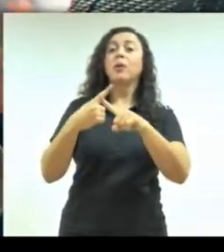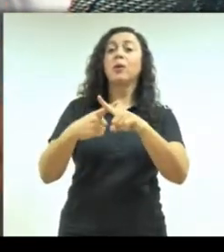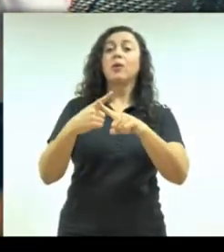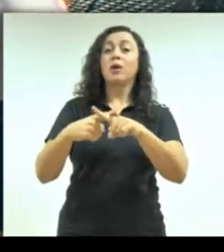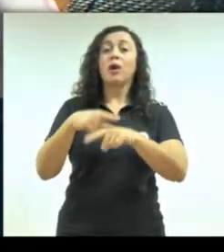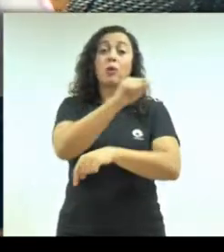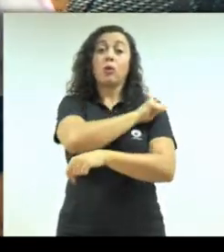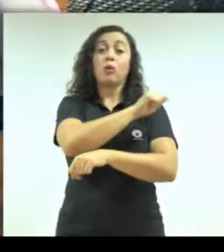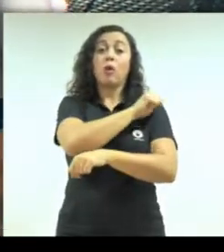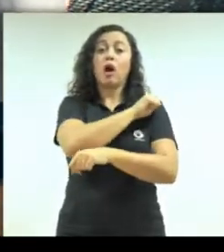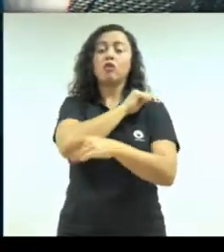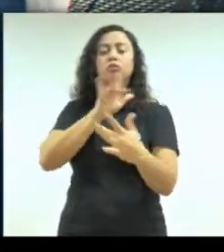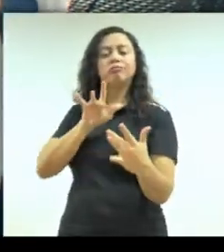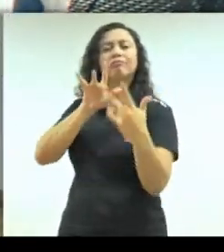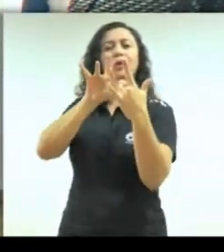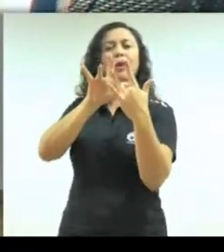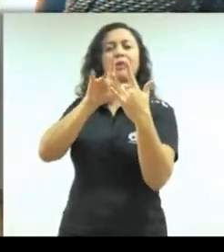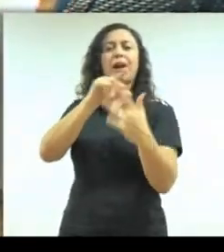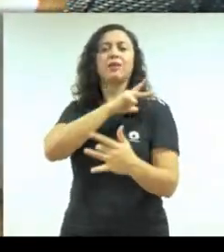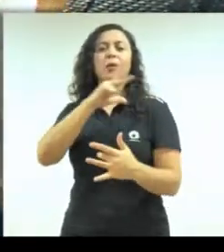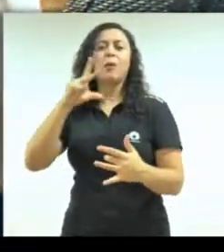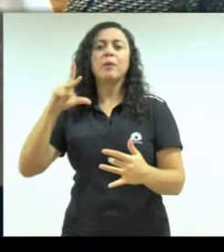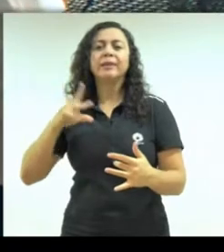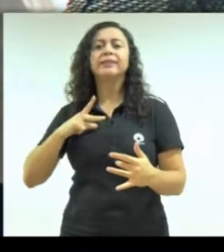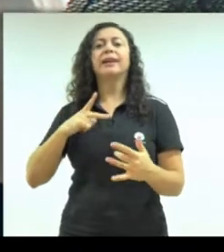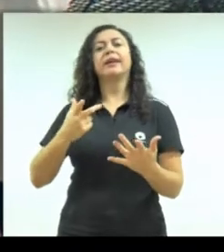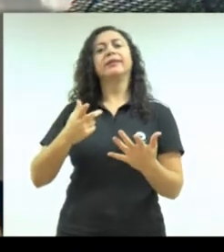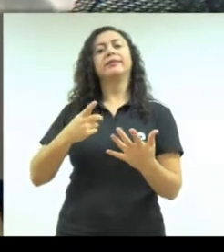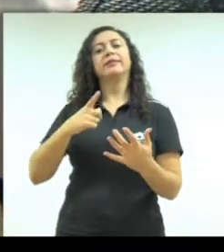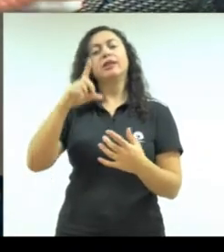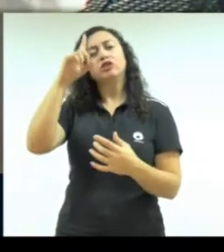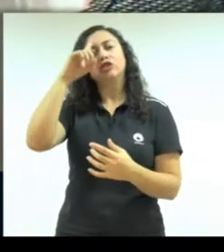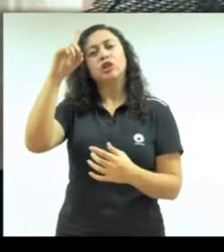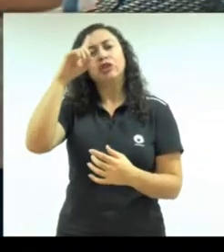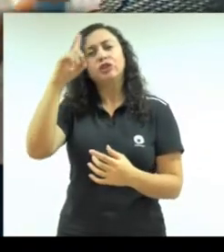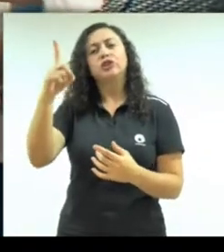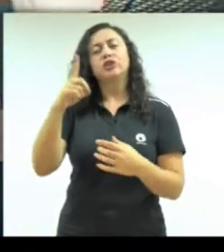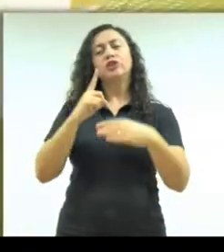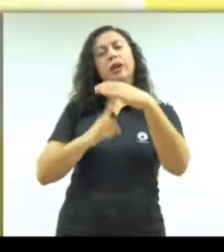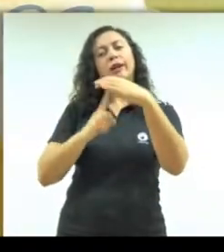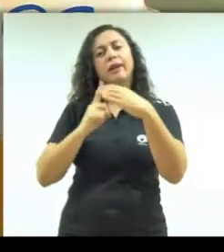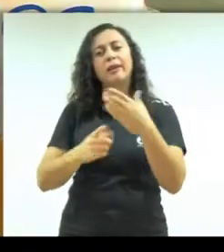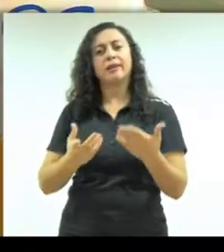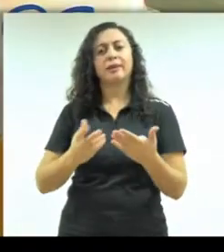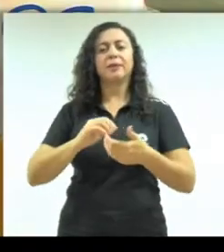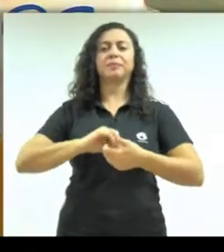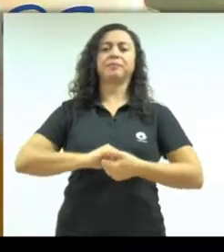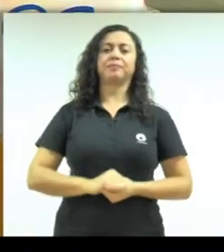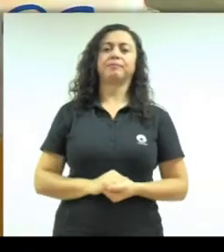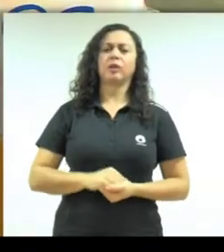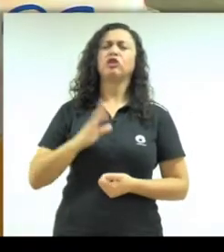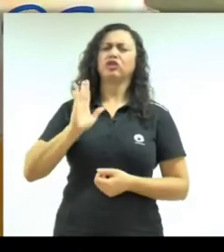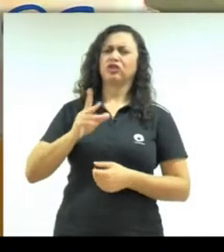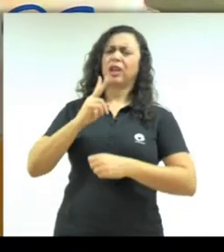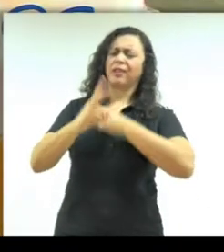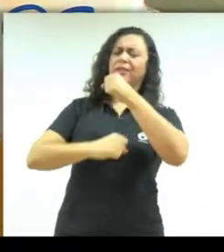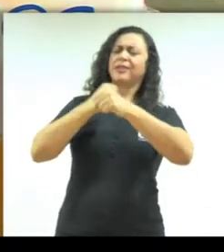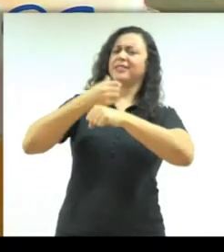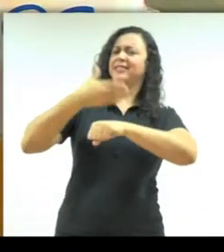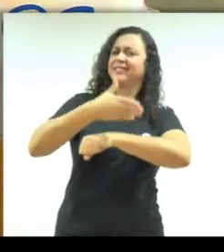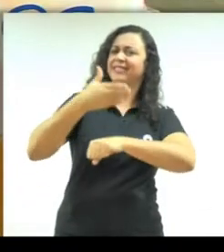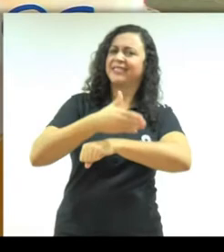dos acadêmicos de graduação da farmácia, ter esse contato mais clínico com os pacientes. É o segundo ano que eu participo da